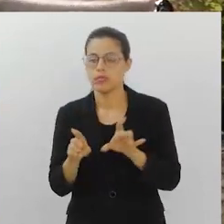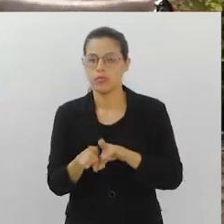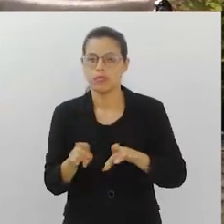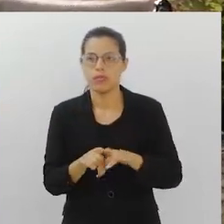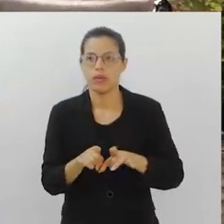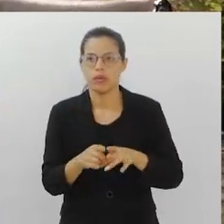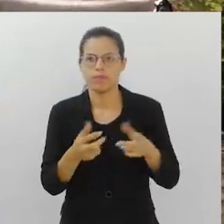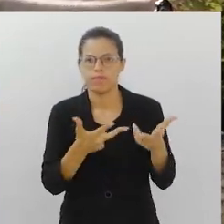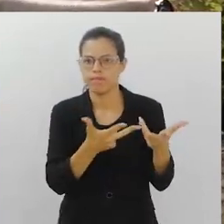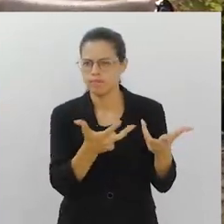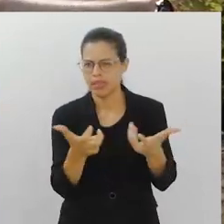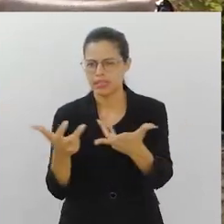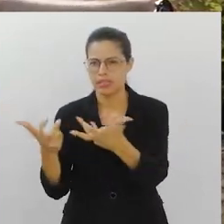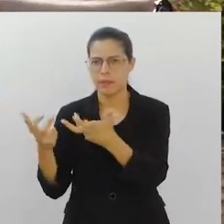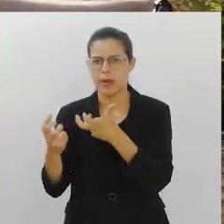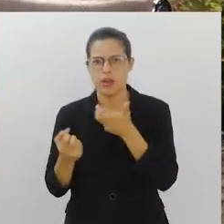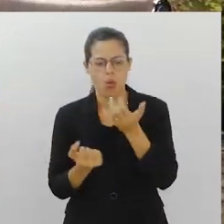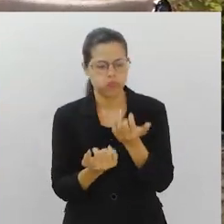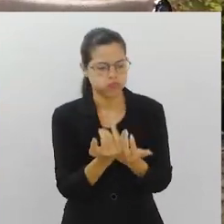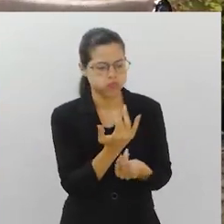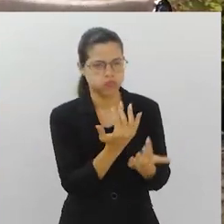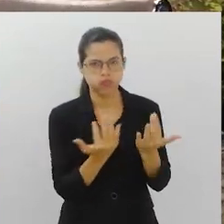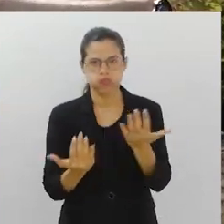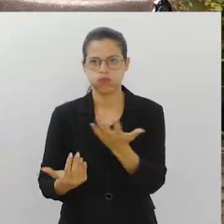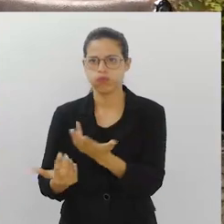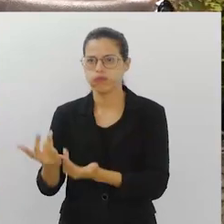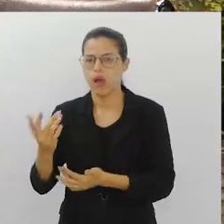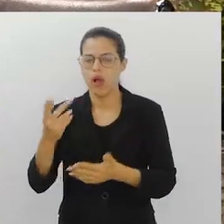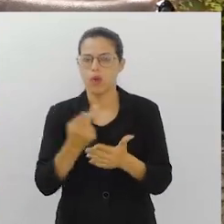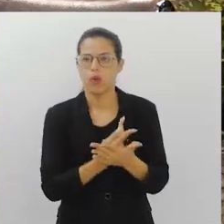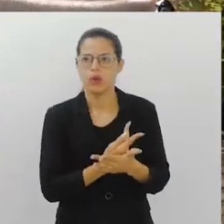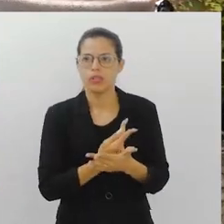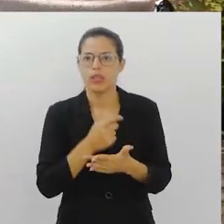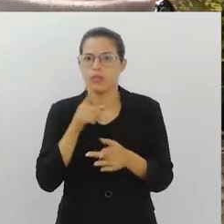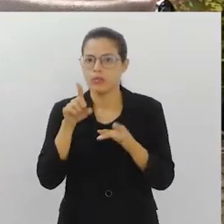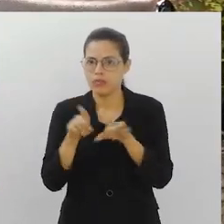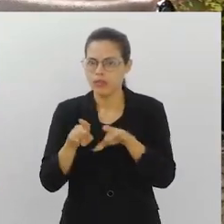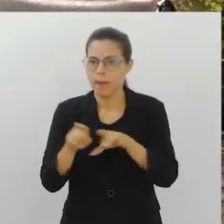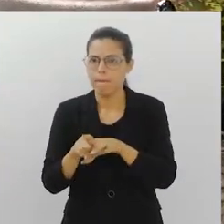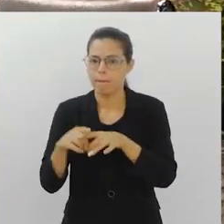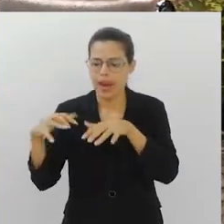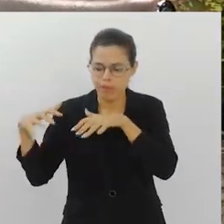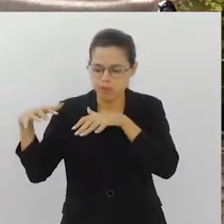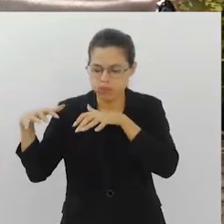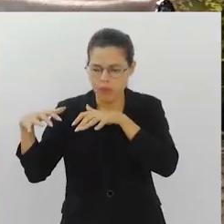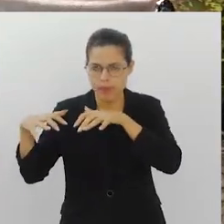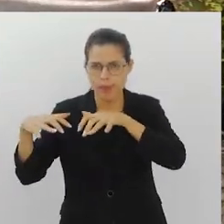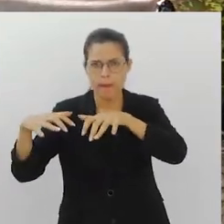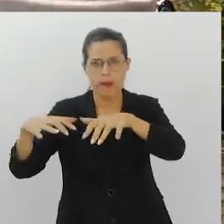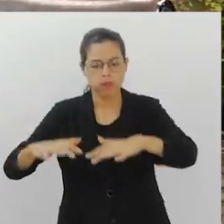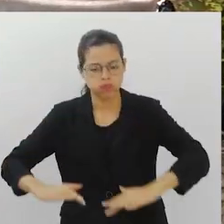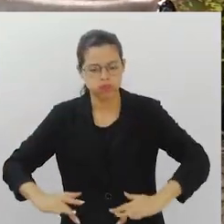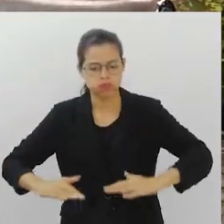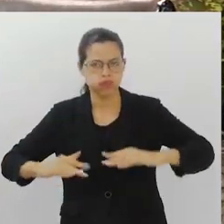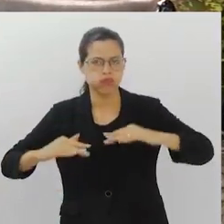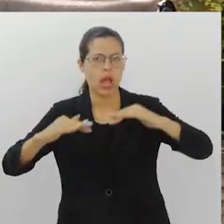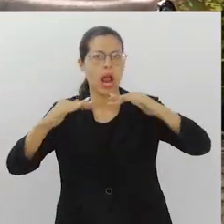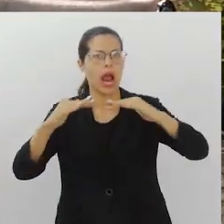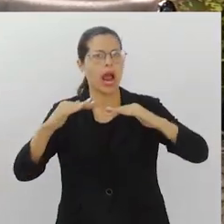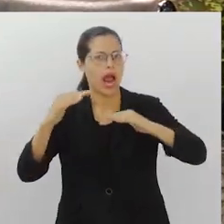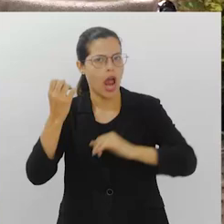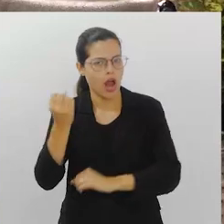A gente tem visto inúmeras queimadas acontecendo, as enchentes parecem que a cada ano se agravam